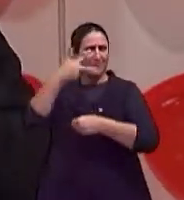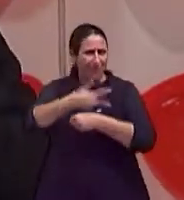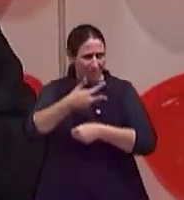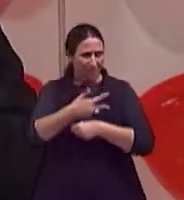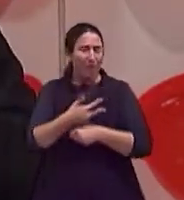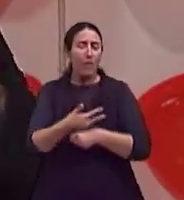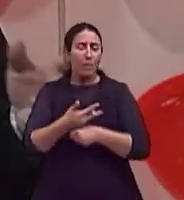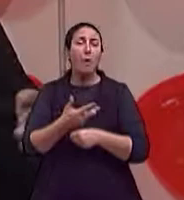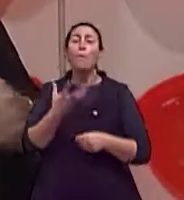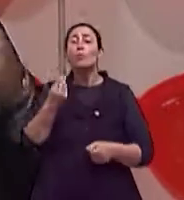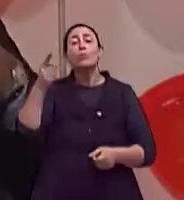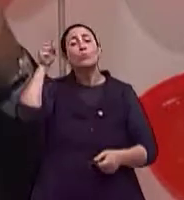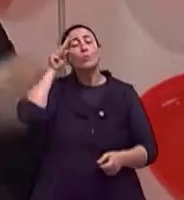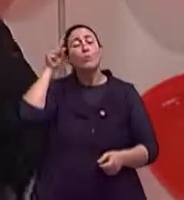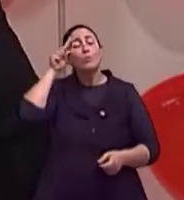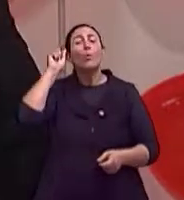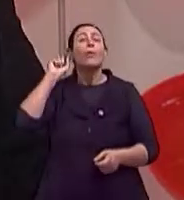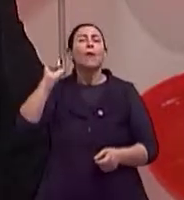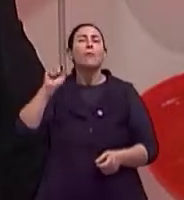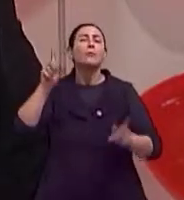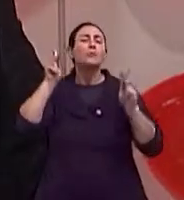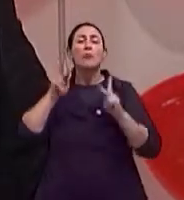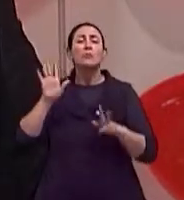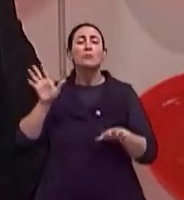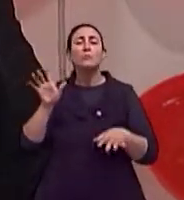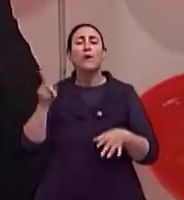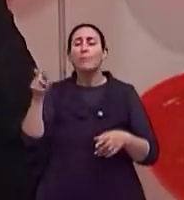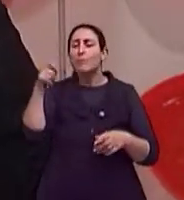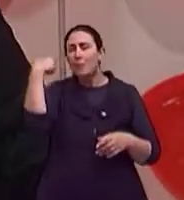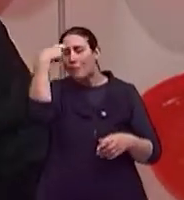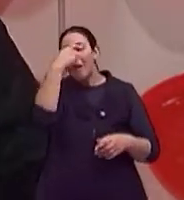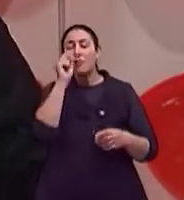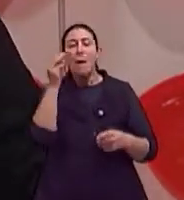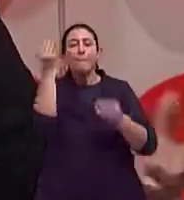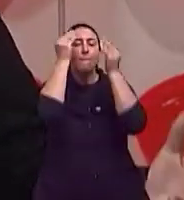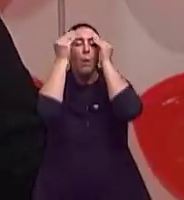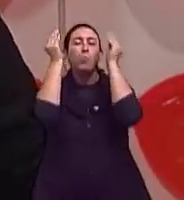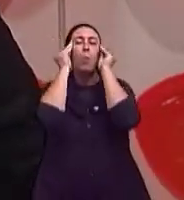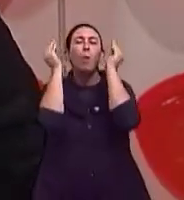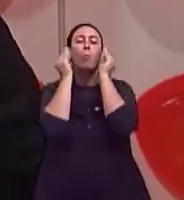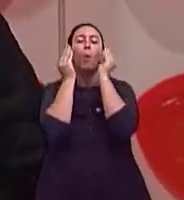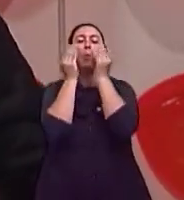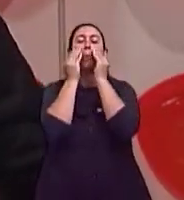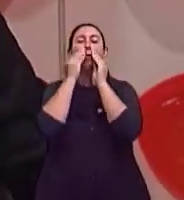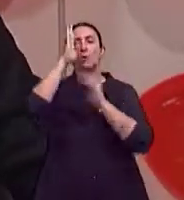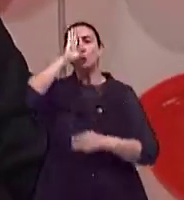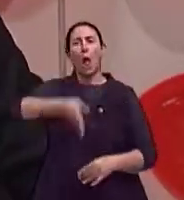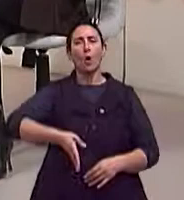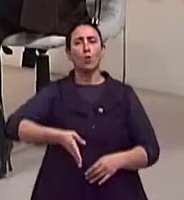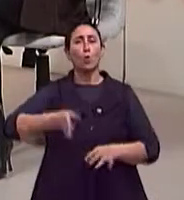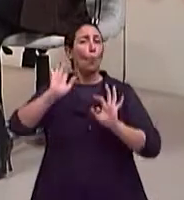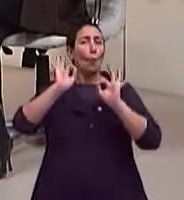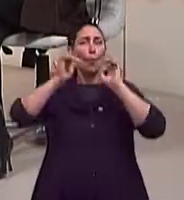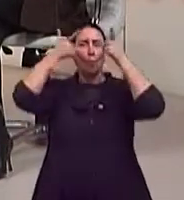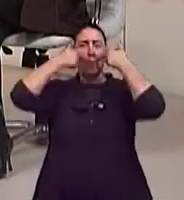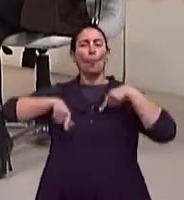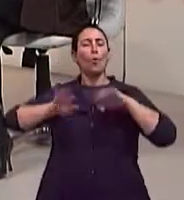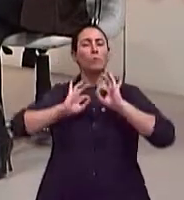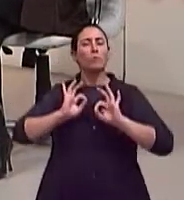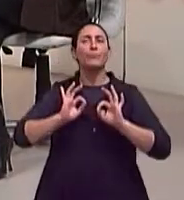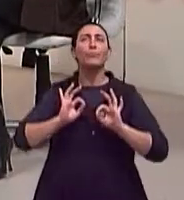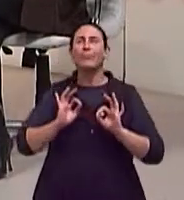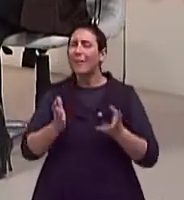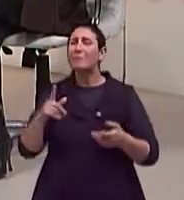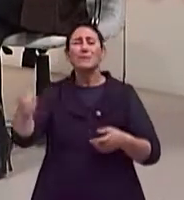usual, a pessoa fazer a maquiagem e colocar aqueles pós com base. Sim. Na verdade, com a pessoa de idade que já tem